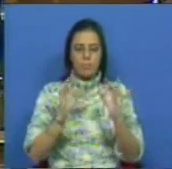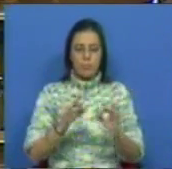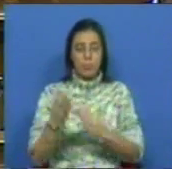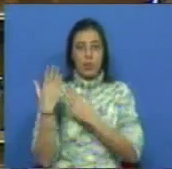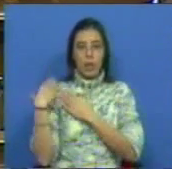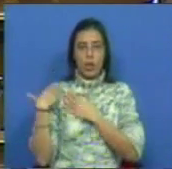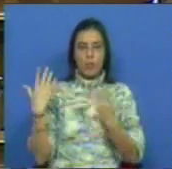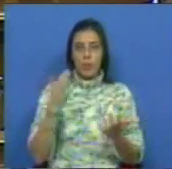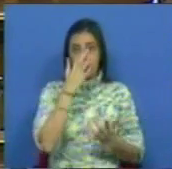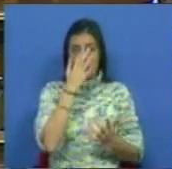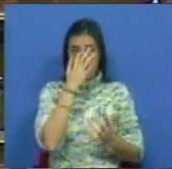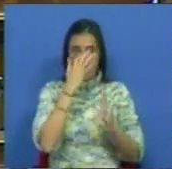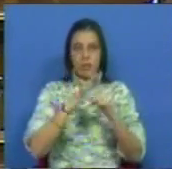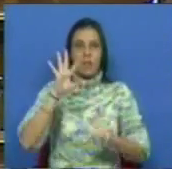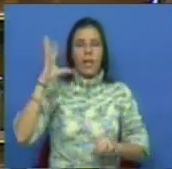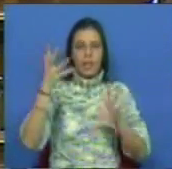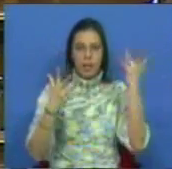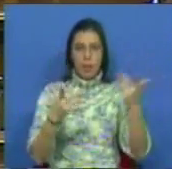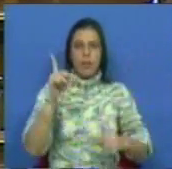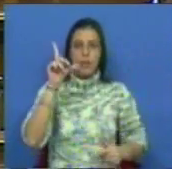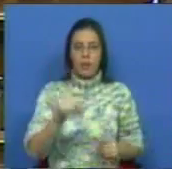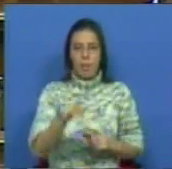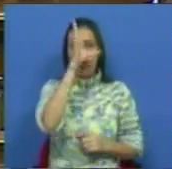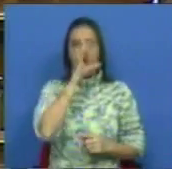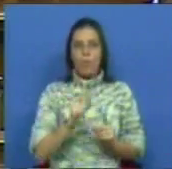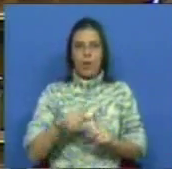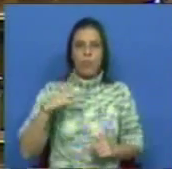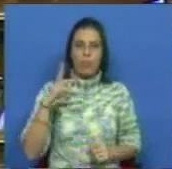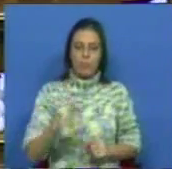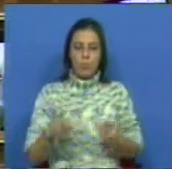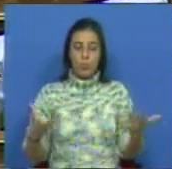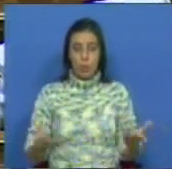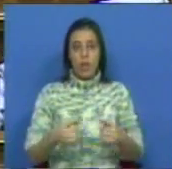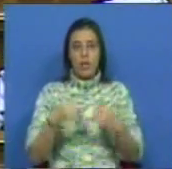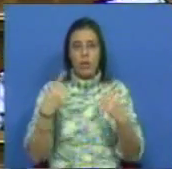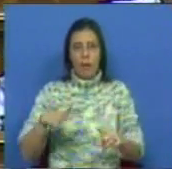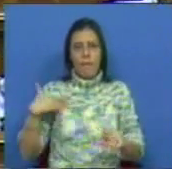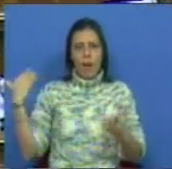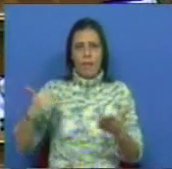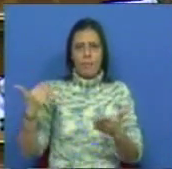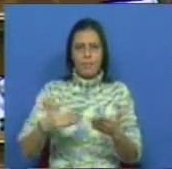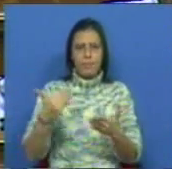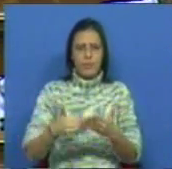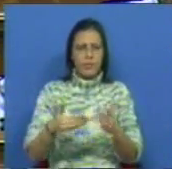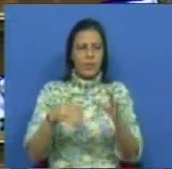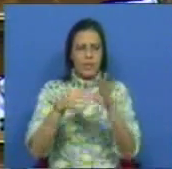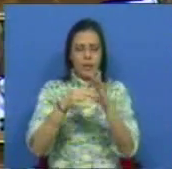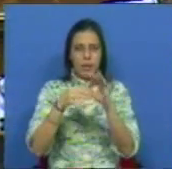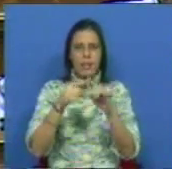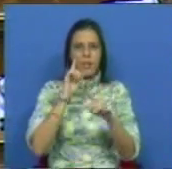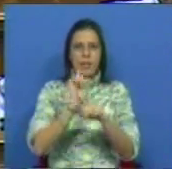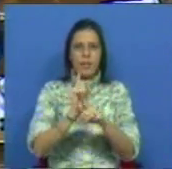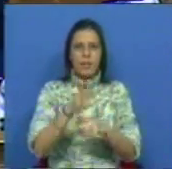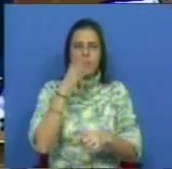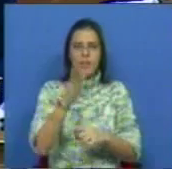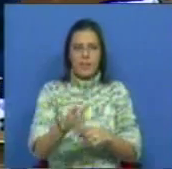de responsabilidade climática. E também o Governo português que tem vindo a dizer